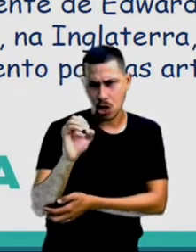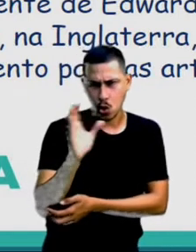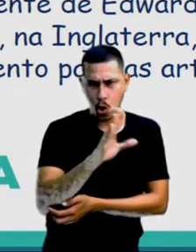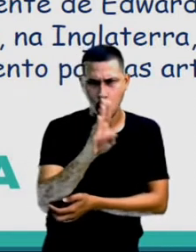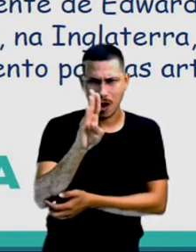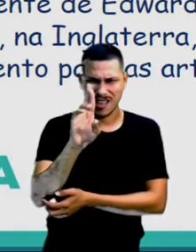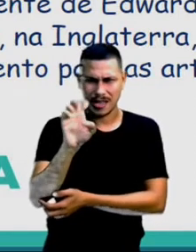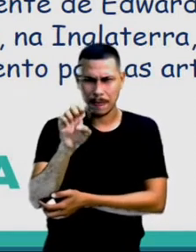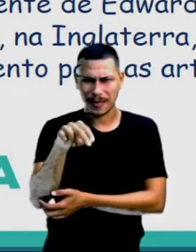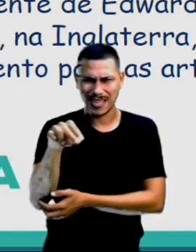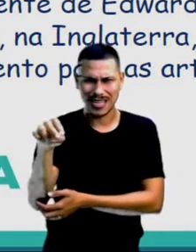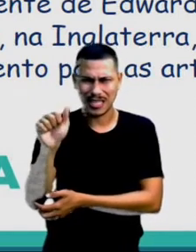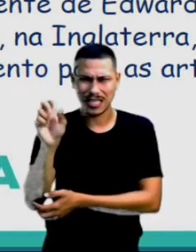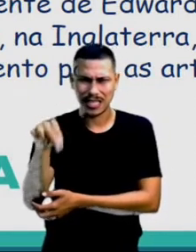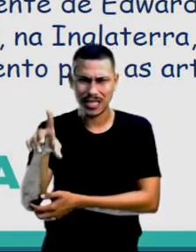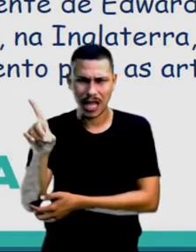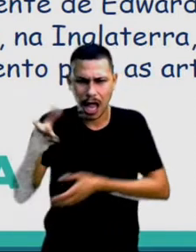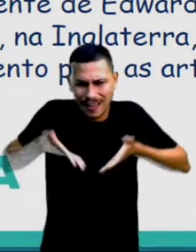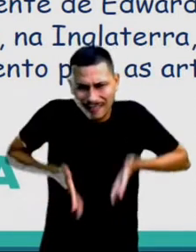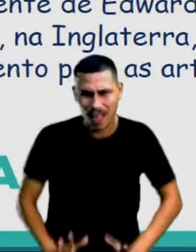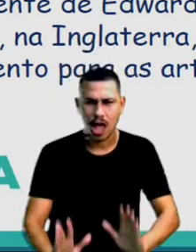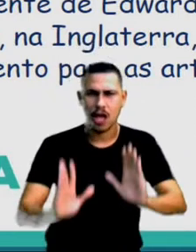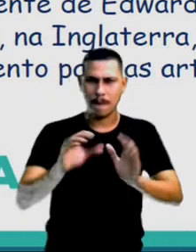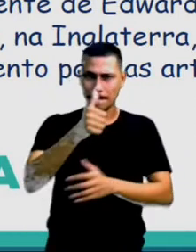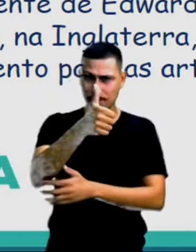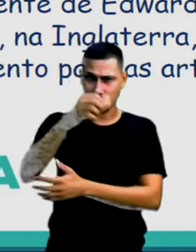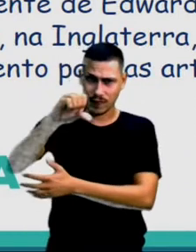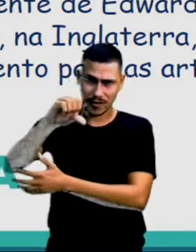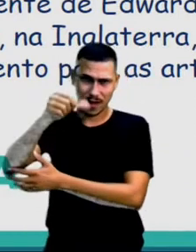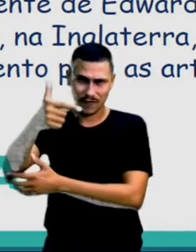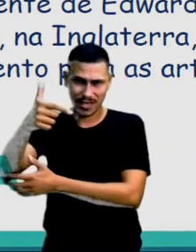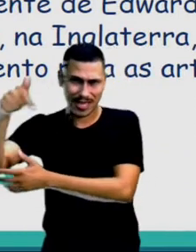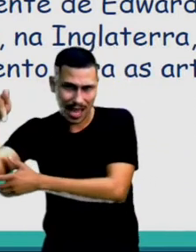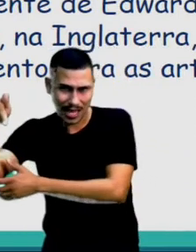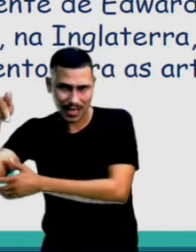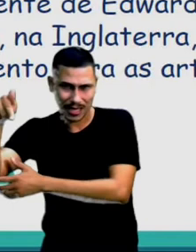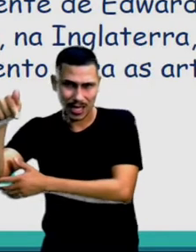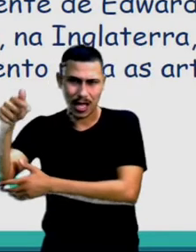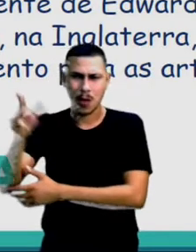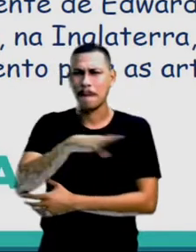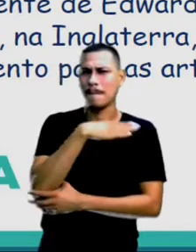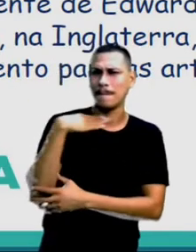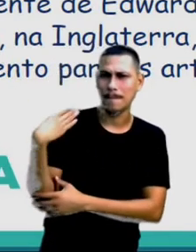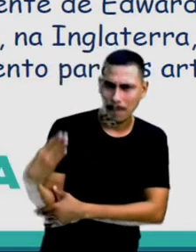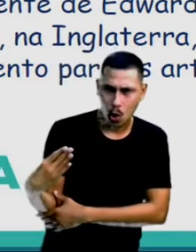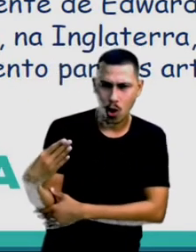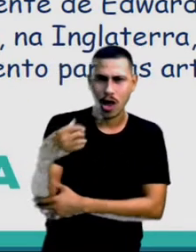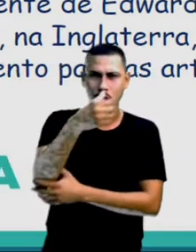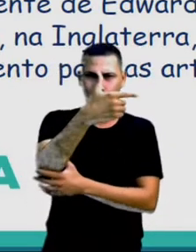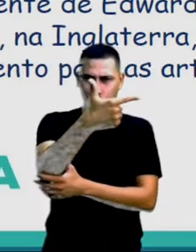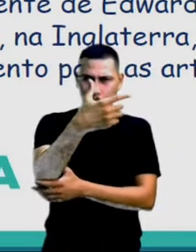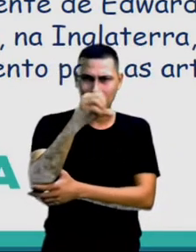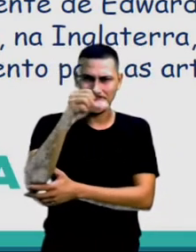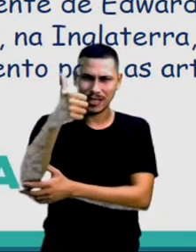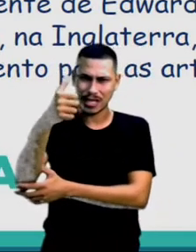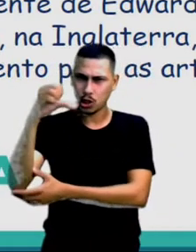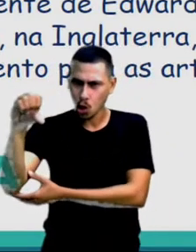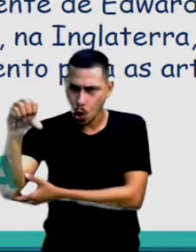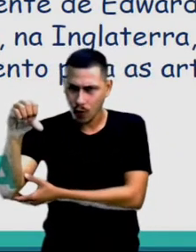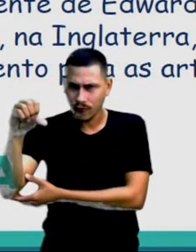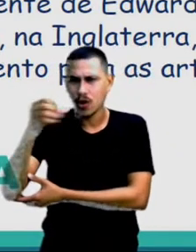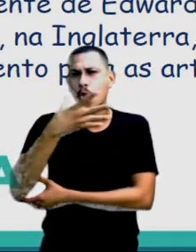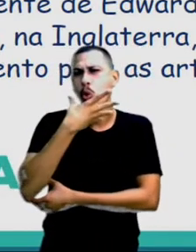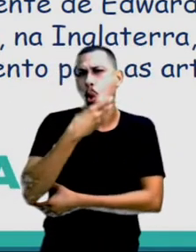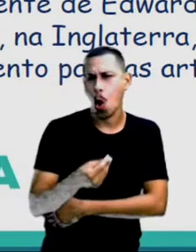em 1927 E faleceu em 2019 Há muito pouco tempo Foi um artista plástico brasileiro